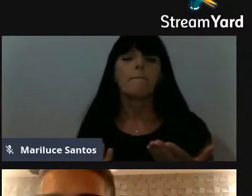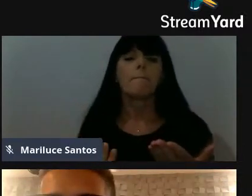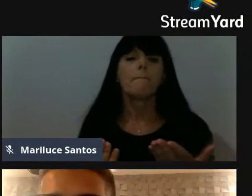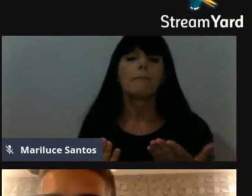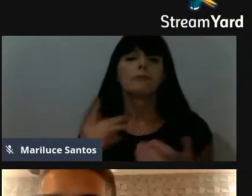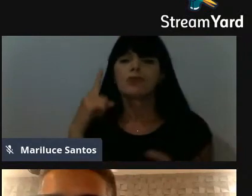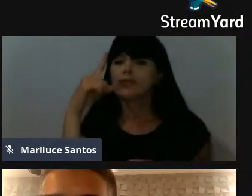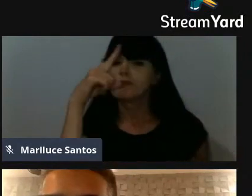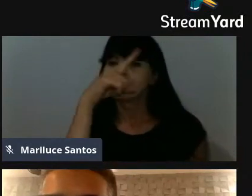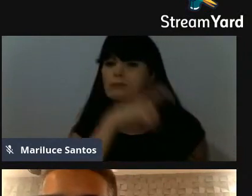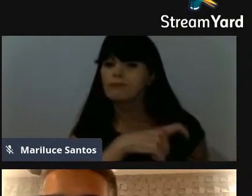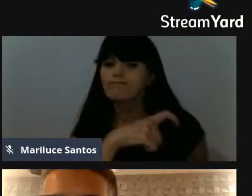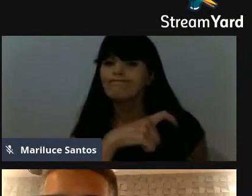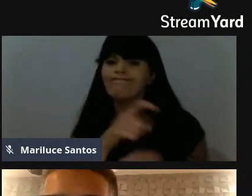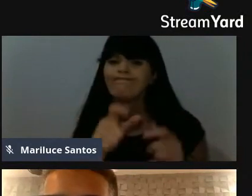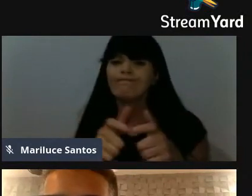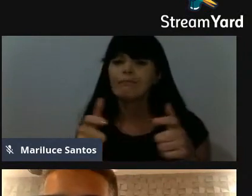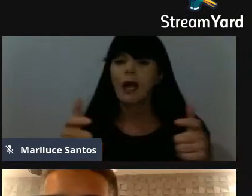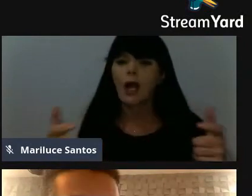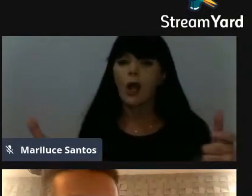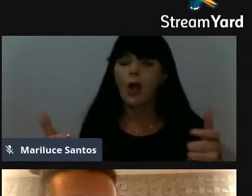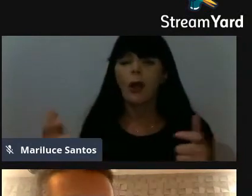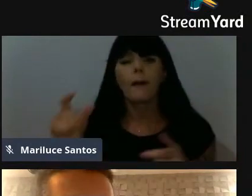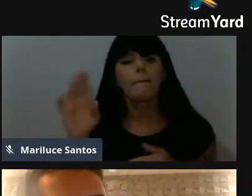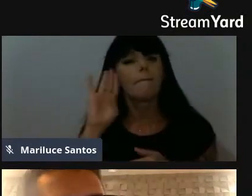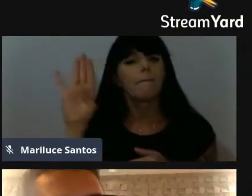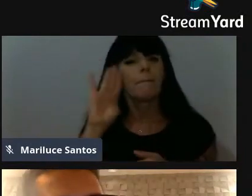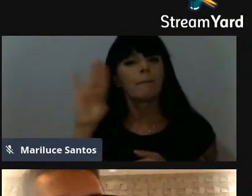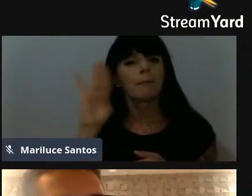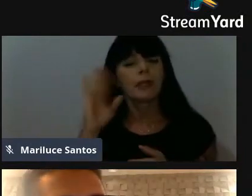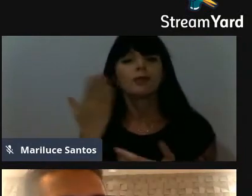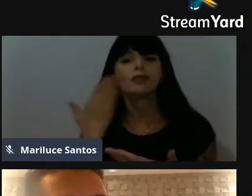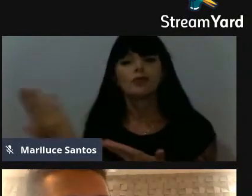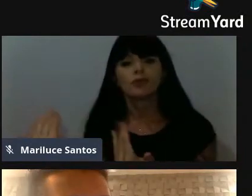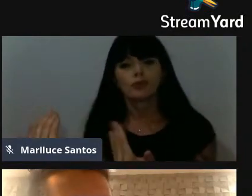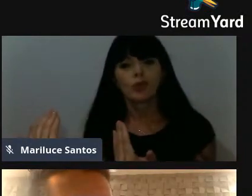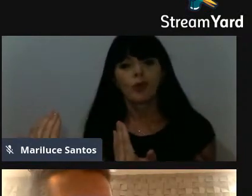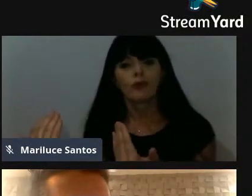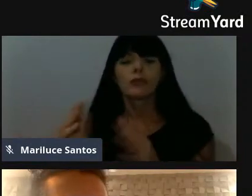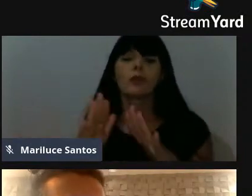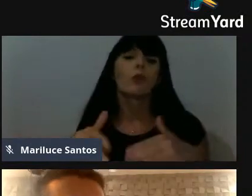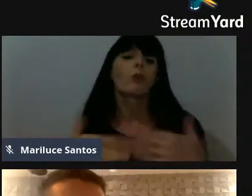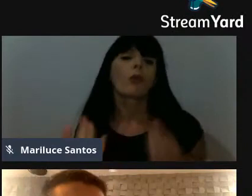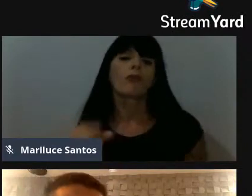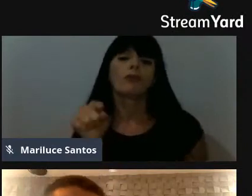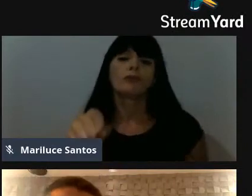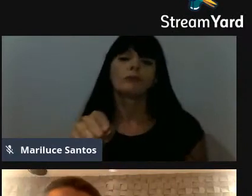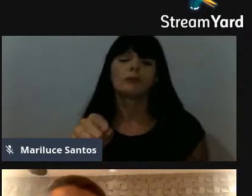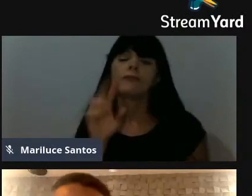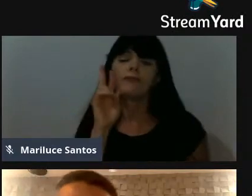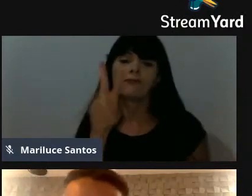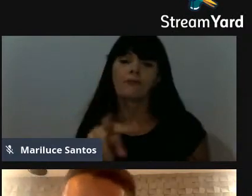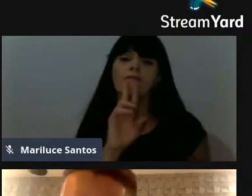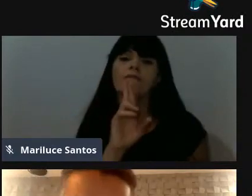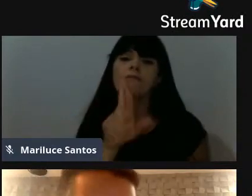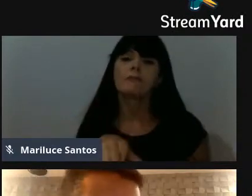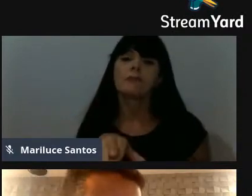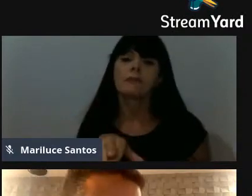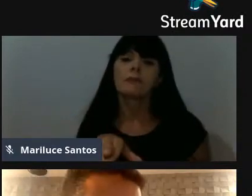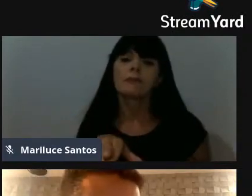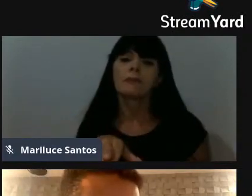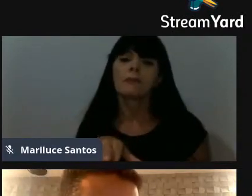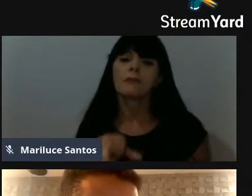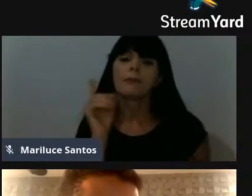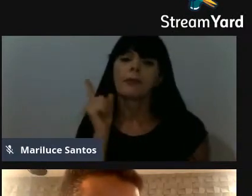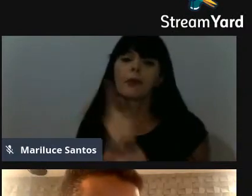dificuldade enfrentada, principalmente, pelos jovens, e qual seria a solução desse problema? A maior dificuldade encontrada